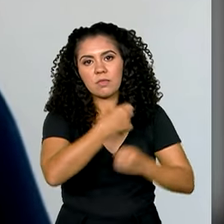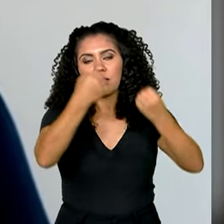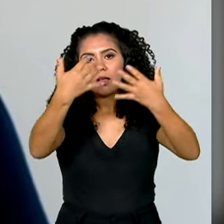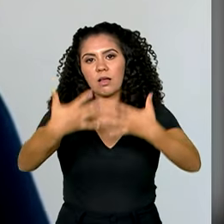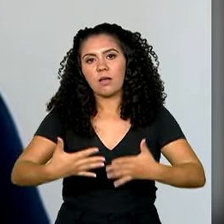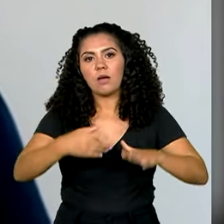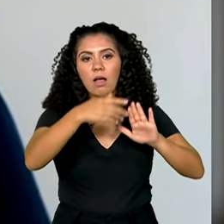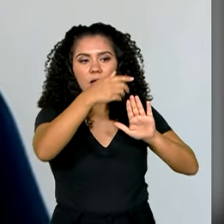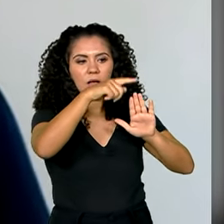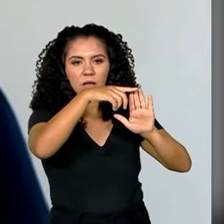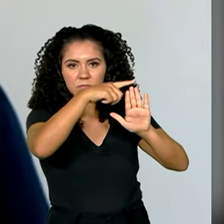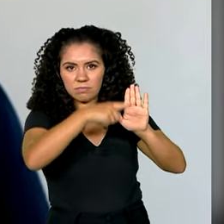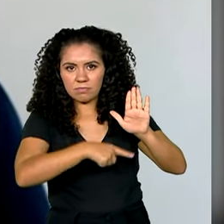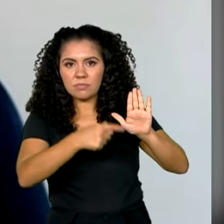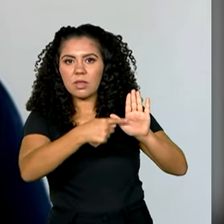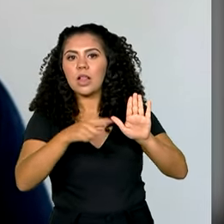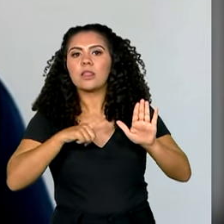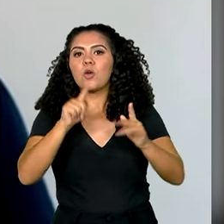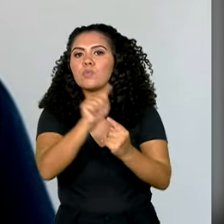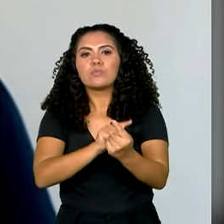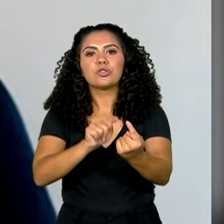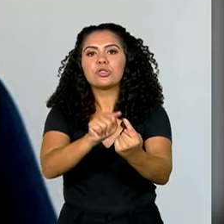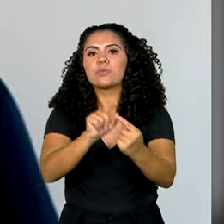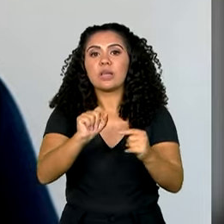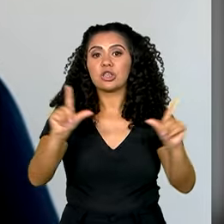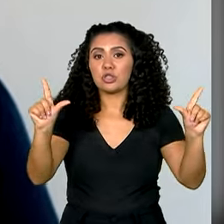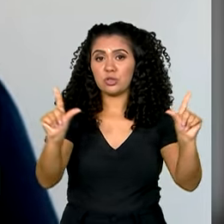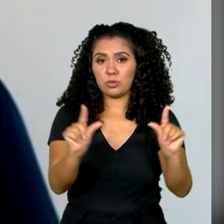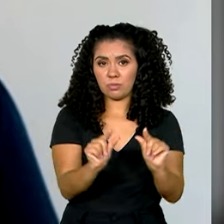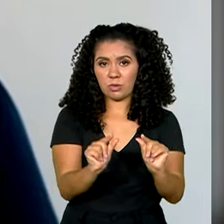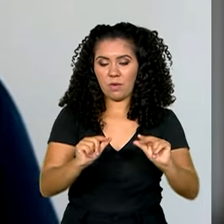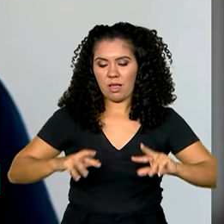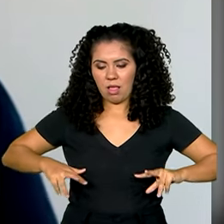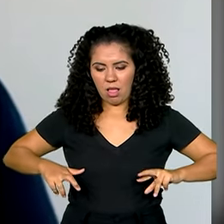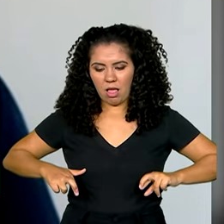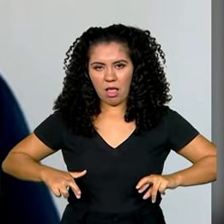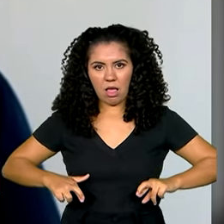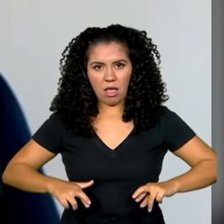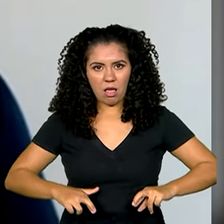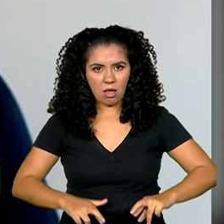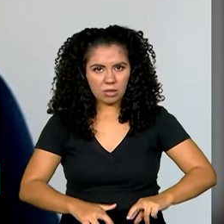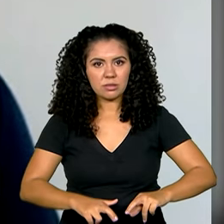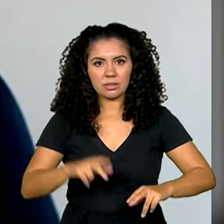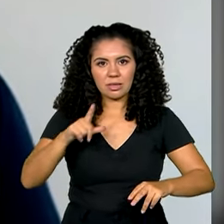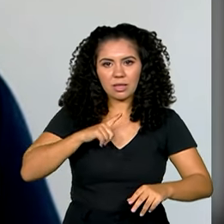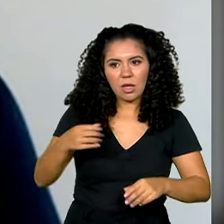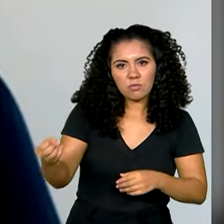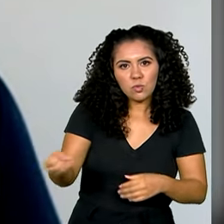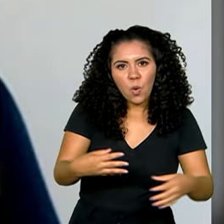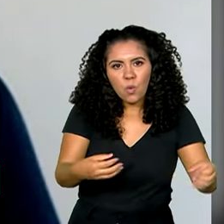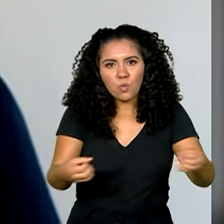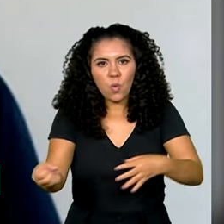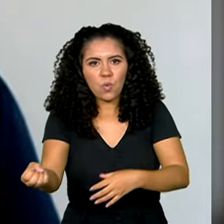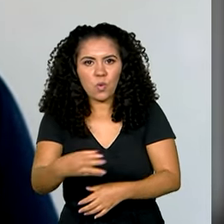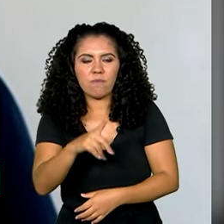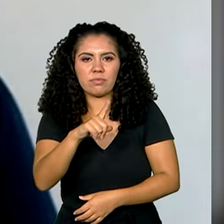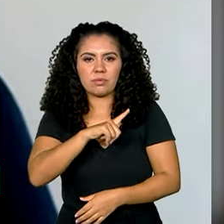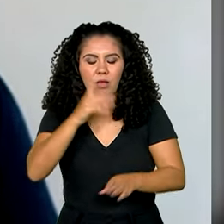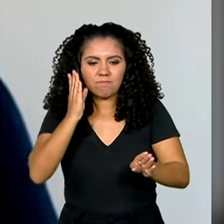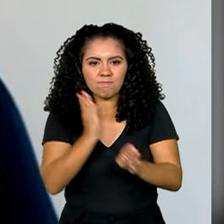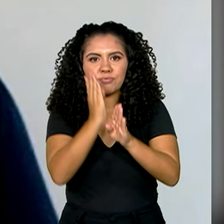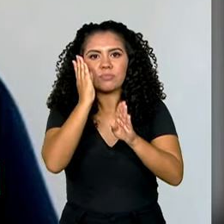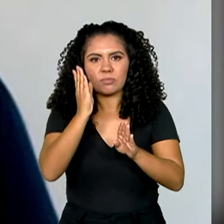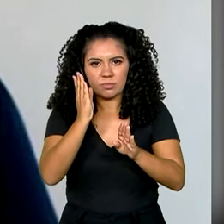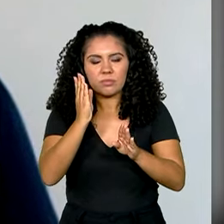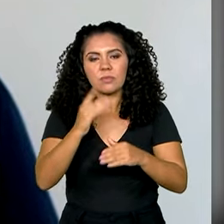objetivos, o primeiro objetivo é diminuir a incidência do câncer, que é diminuir os casos novos. Então, gente tem ações para